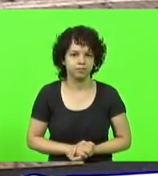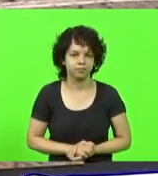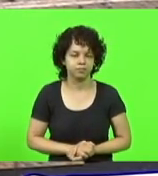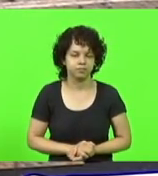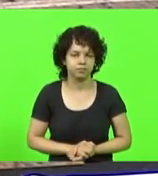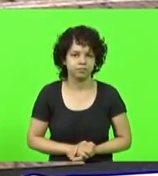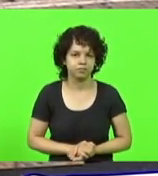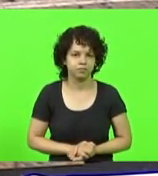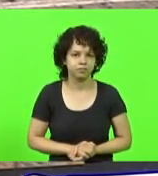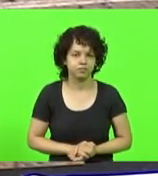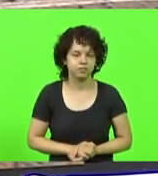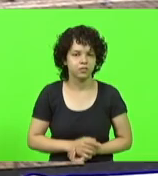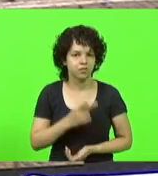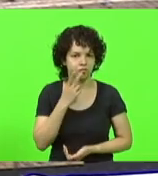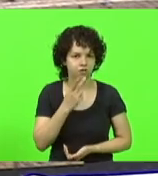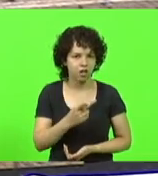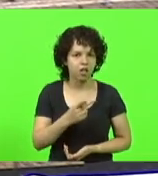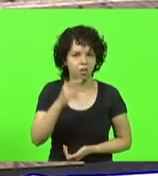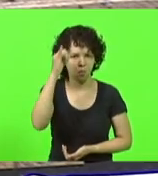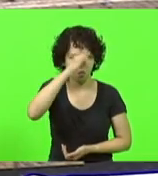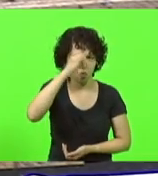Não está falando com o otário.